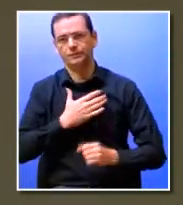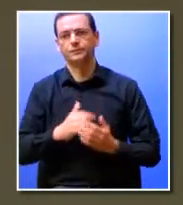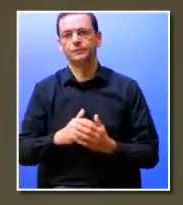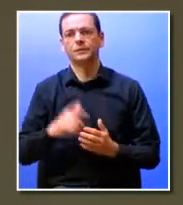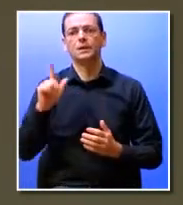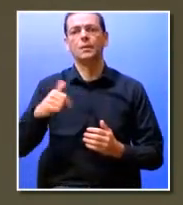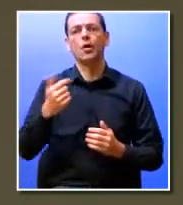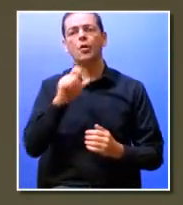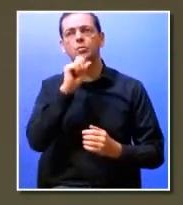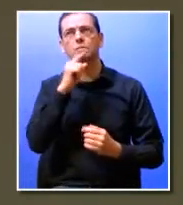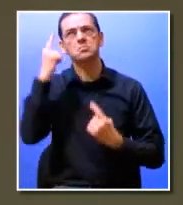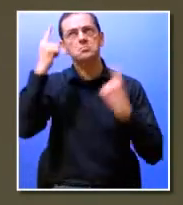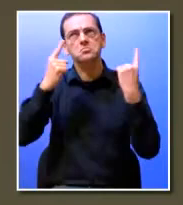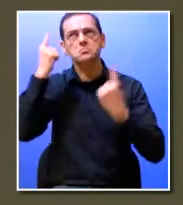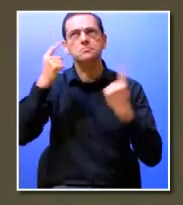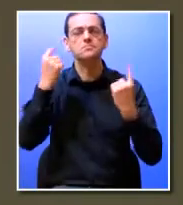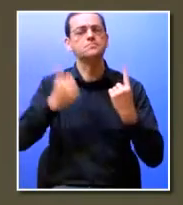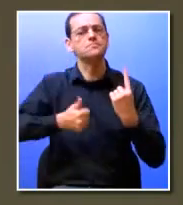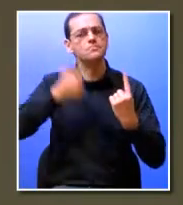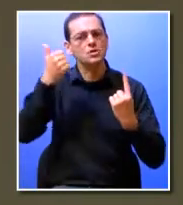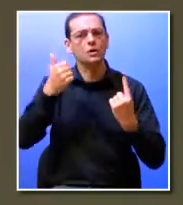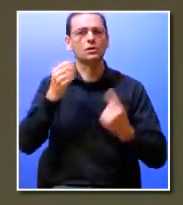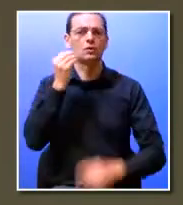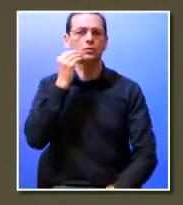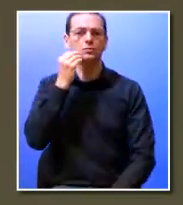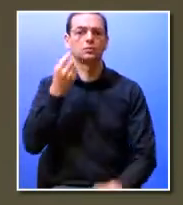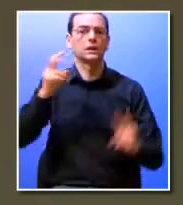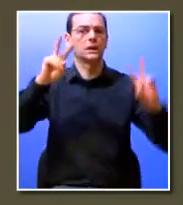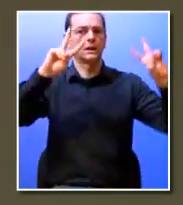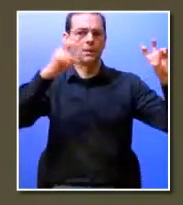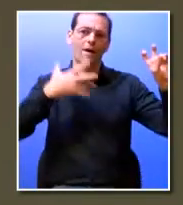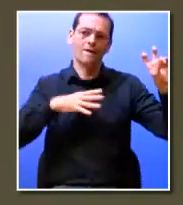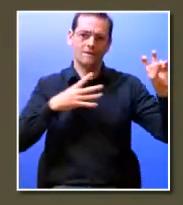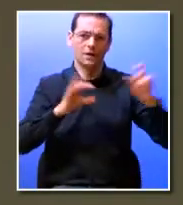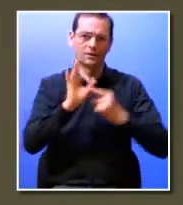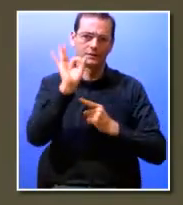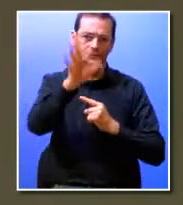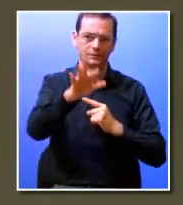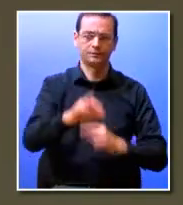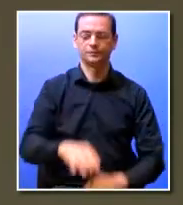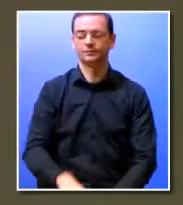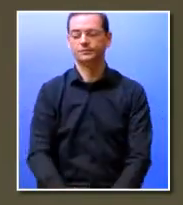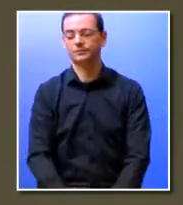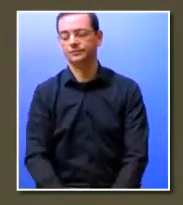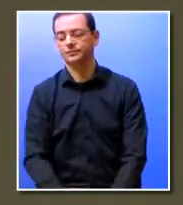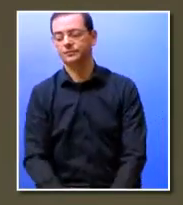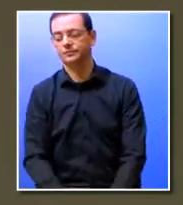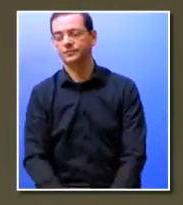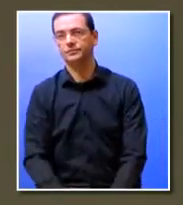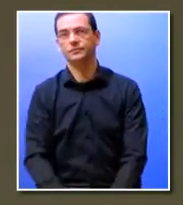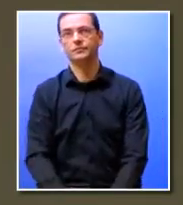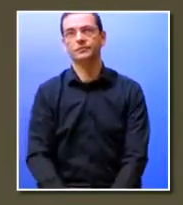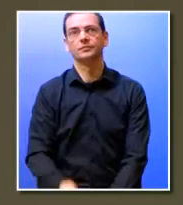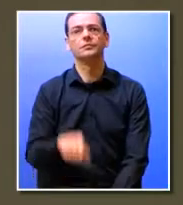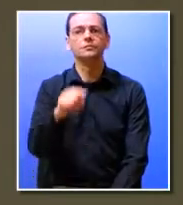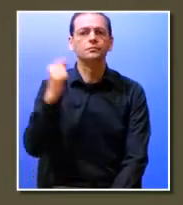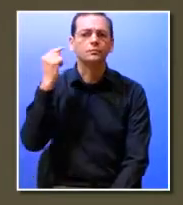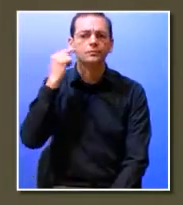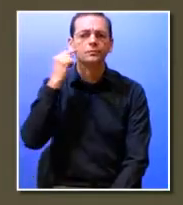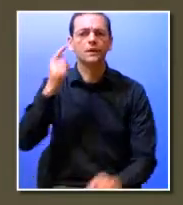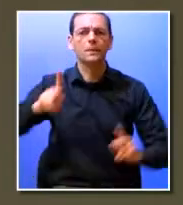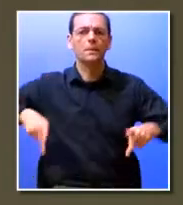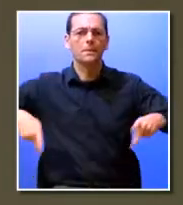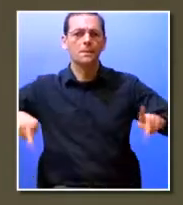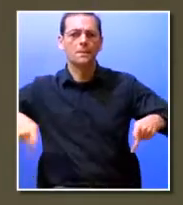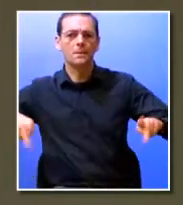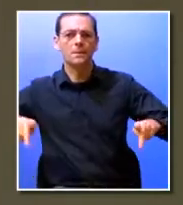foi uma oportunidade de pensar de uma forma um pouco mais focada e eu acho que o foco é um dos temas que eu gostava de trazer para aqui hoje não sei se têm ouvido falar numa metodologia